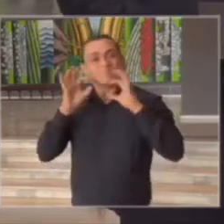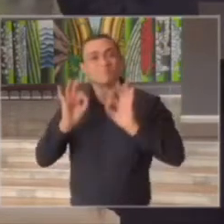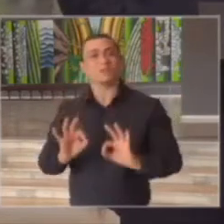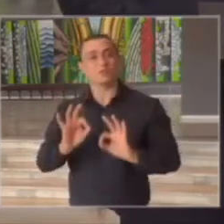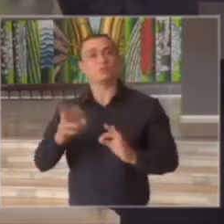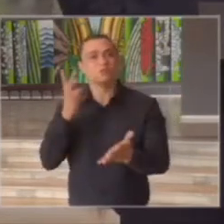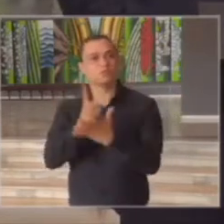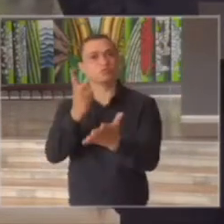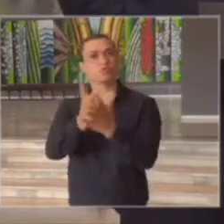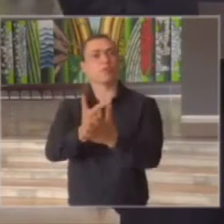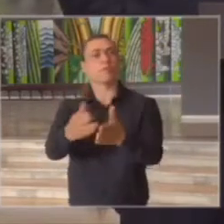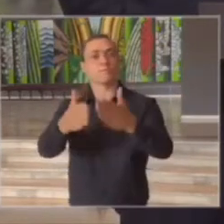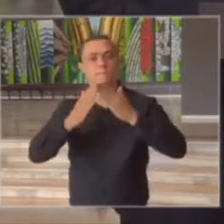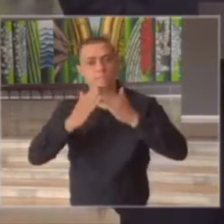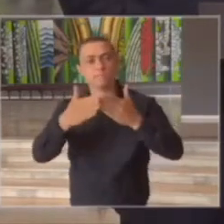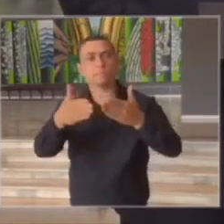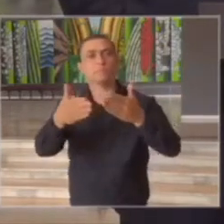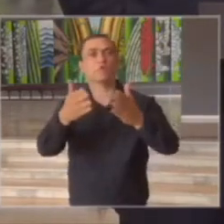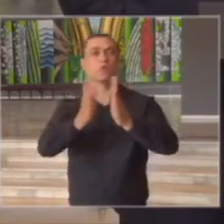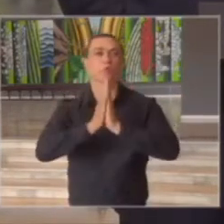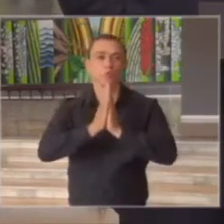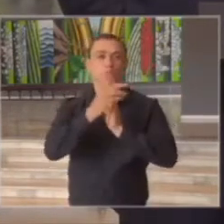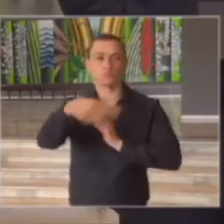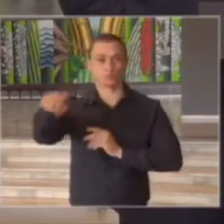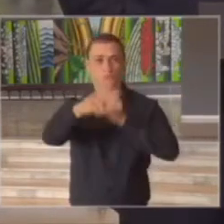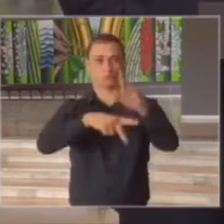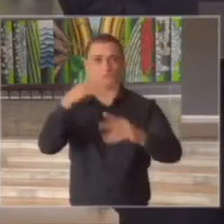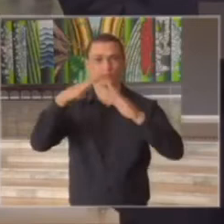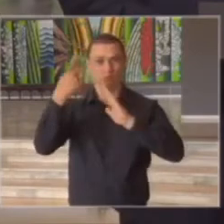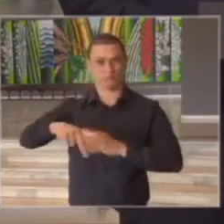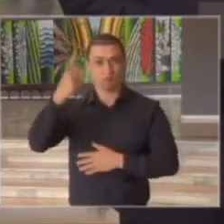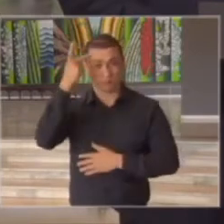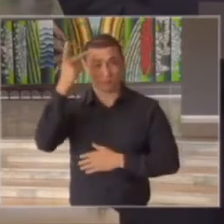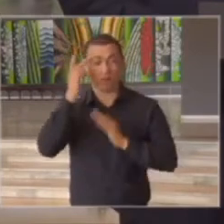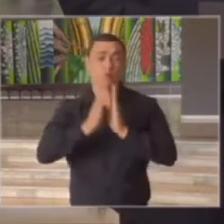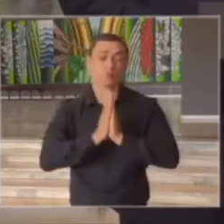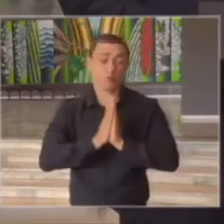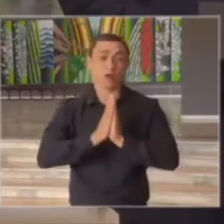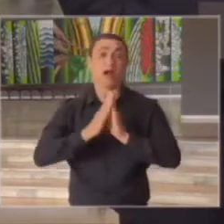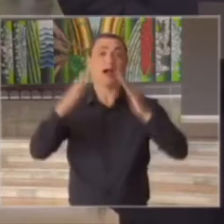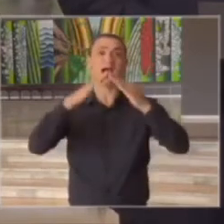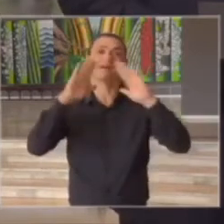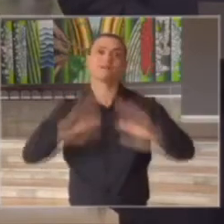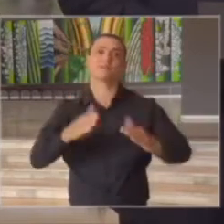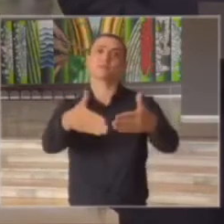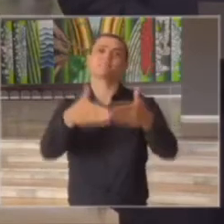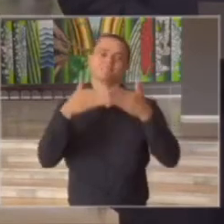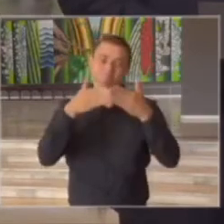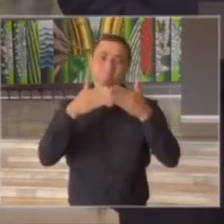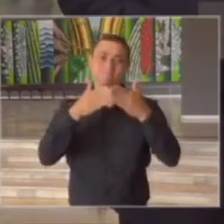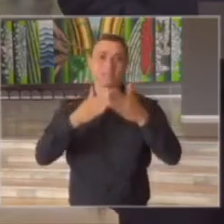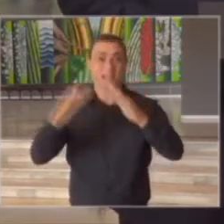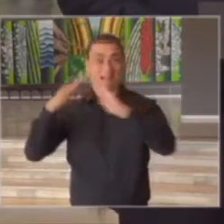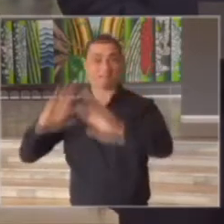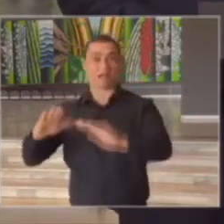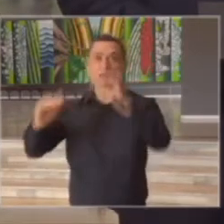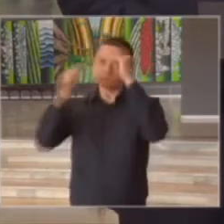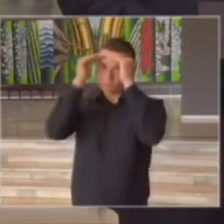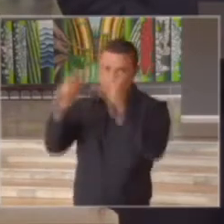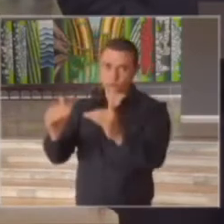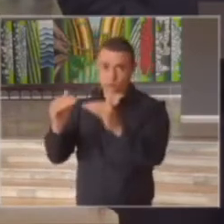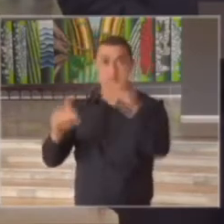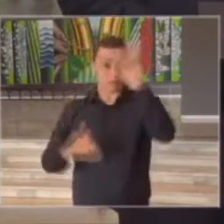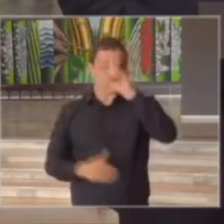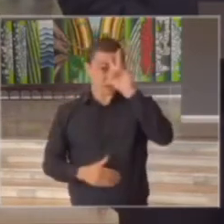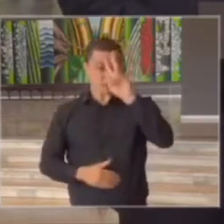respeite a quarentena volto a lembrar estamos num período de quarentena isto é a